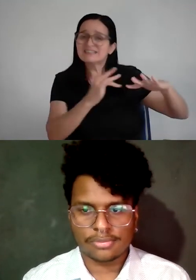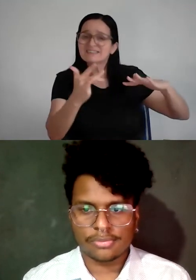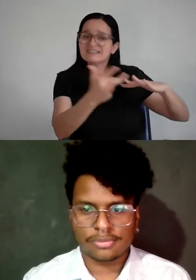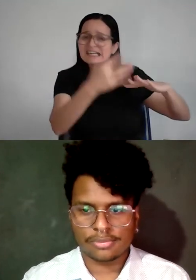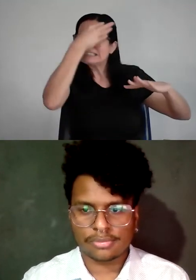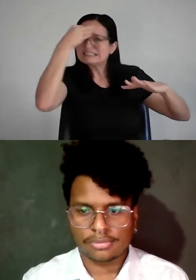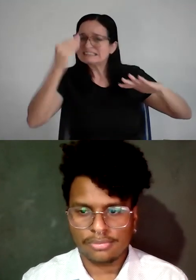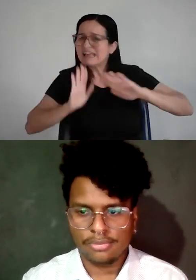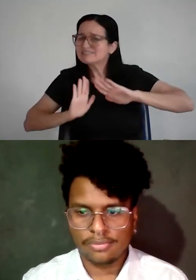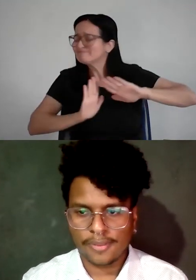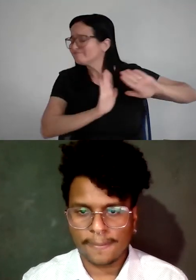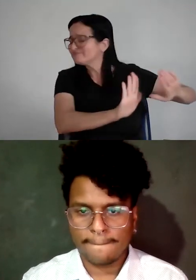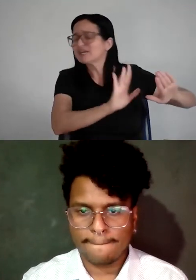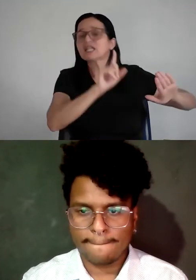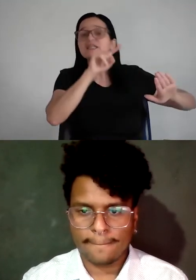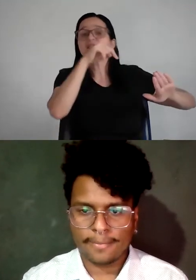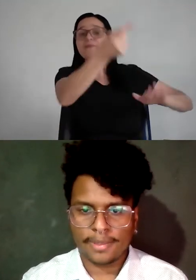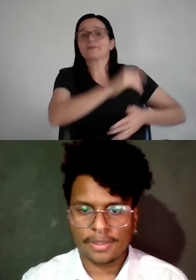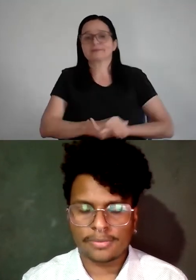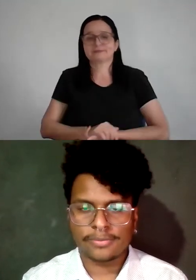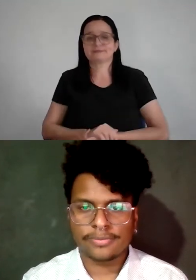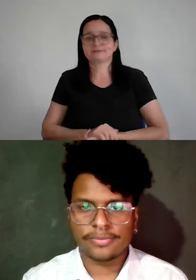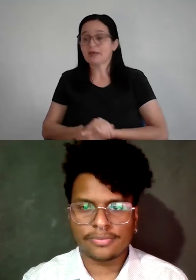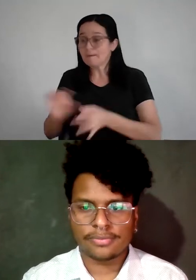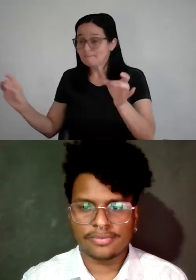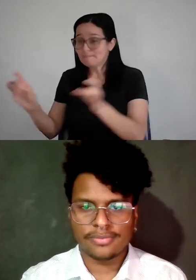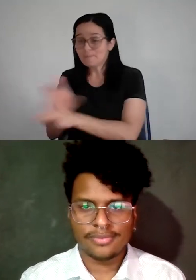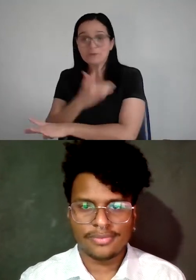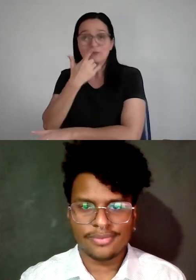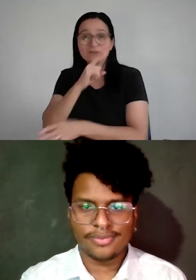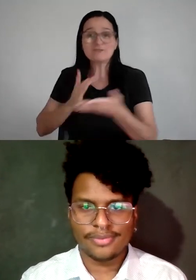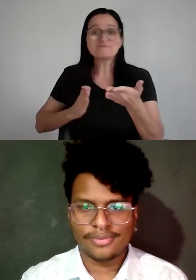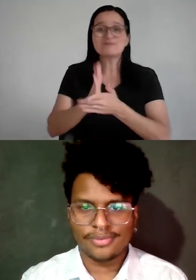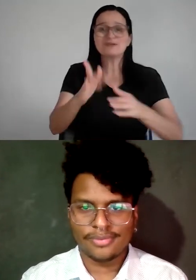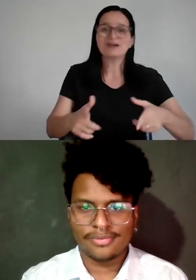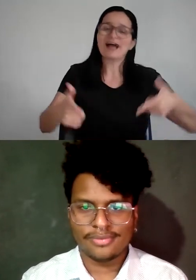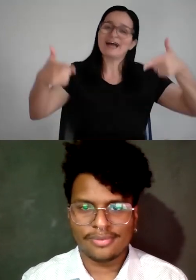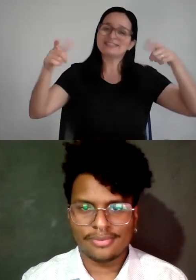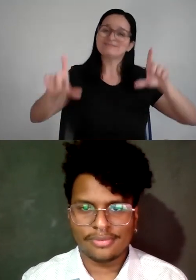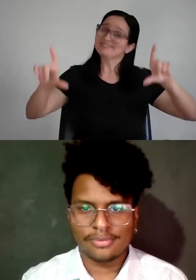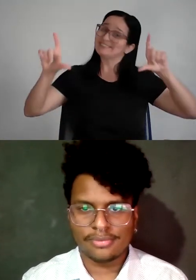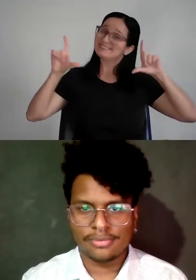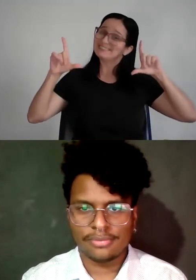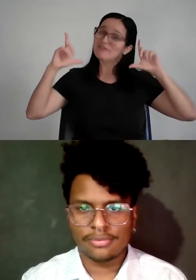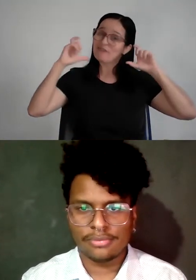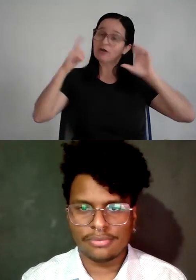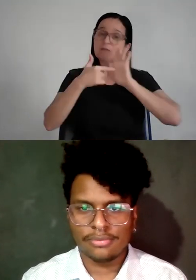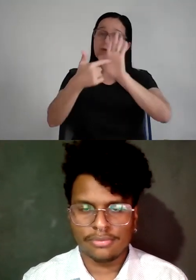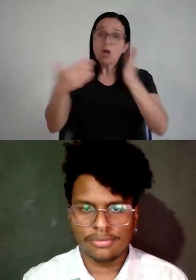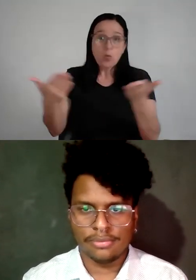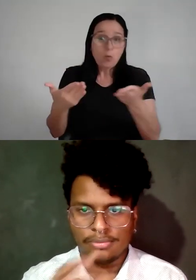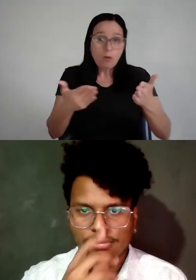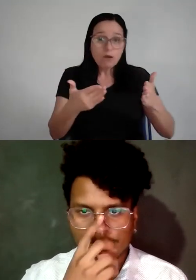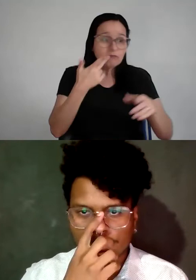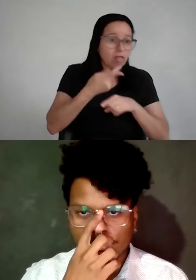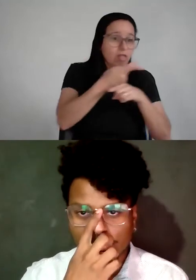Ela aparece depois, ó, galera, tô com o crachá da Edux, nova trainee, aí tirou uma fotinha, tirou uma onda. Mas hoje, então, como é eu aprendo